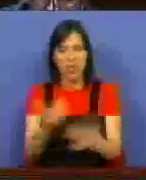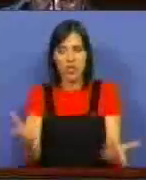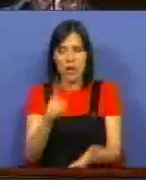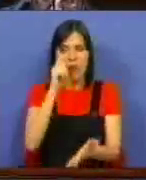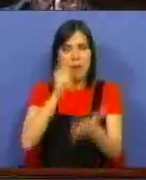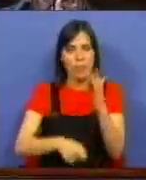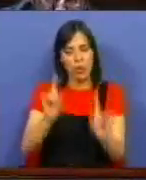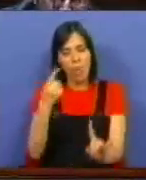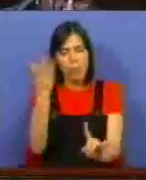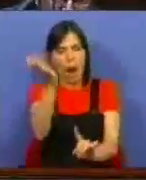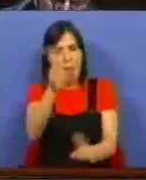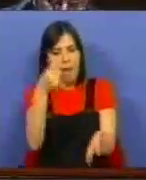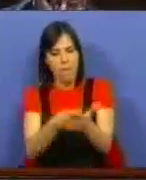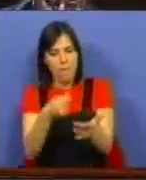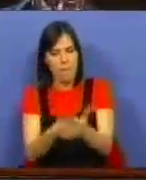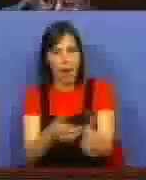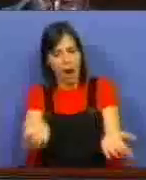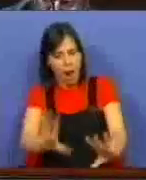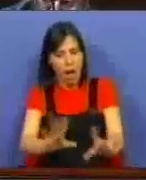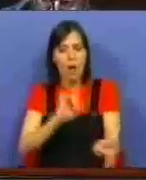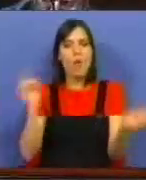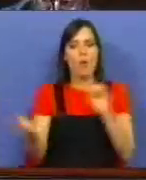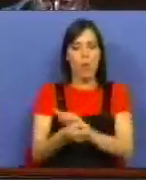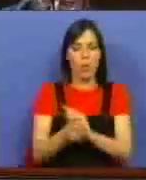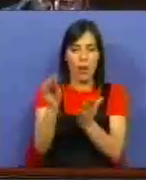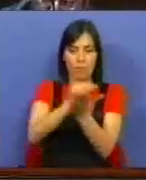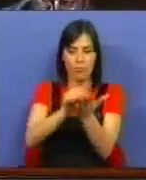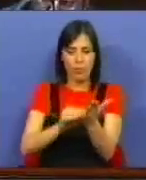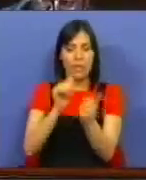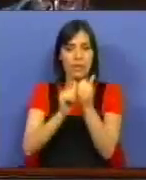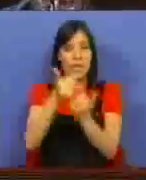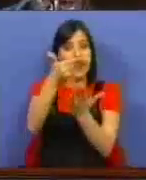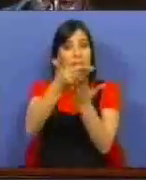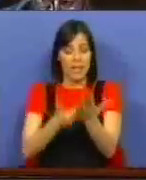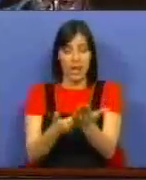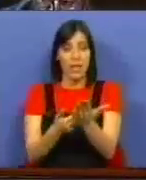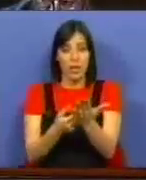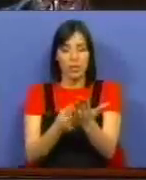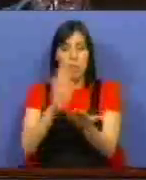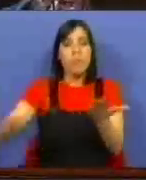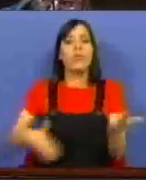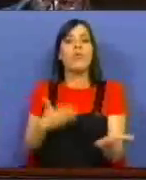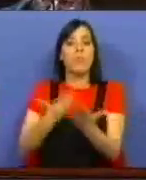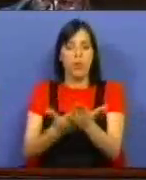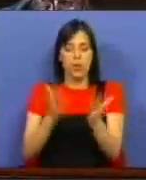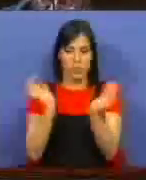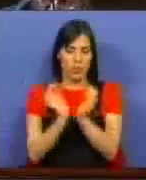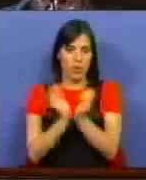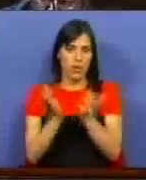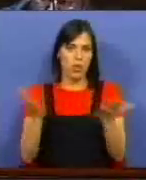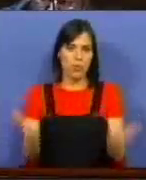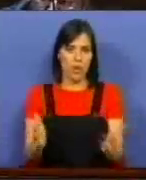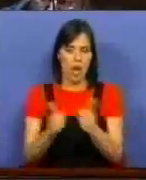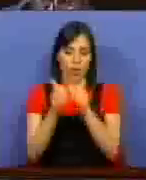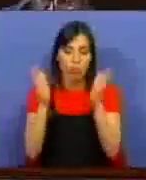esta multa não fosse paga e que, pelo contrário, o preenchimento das declarações fosse proposto pela Segurança Social